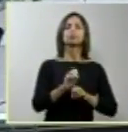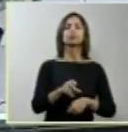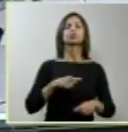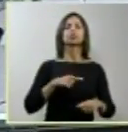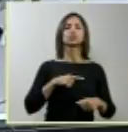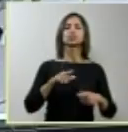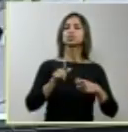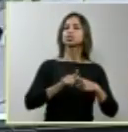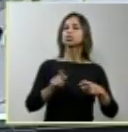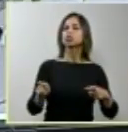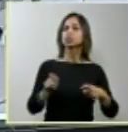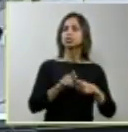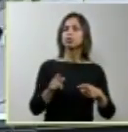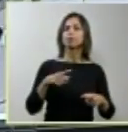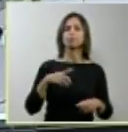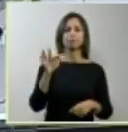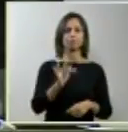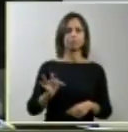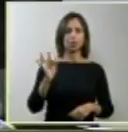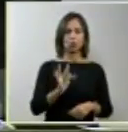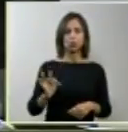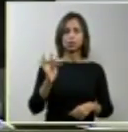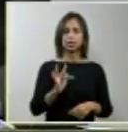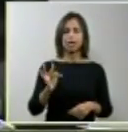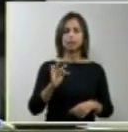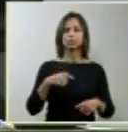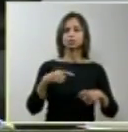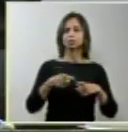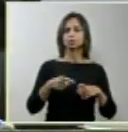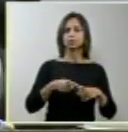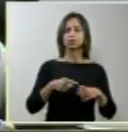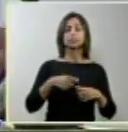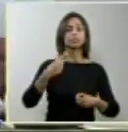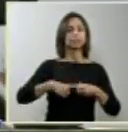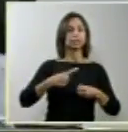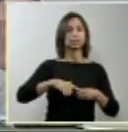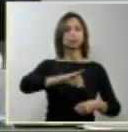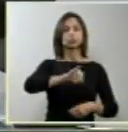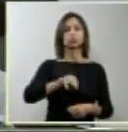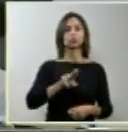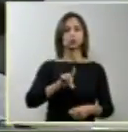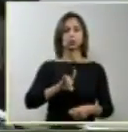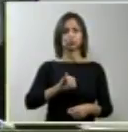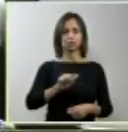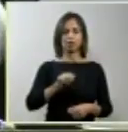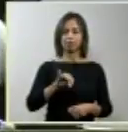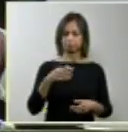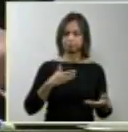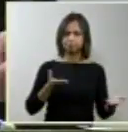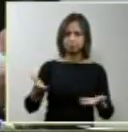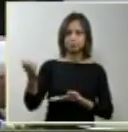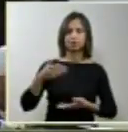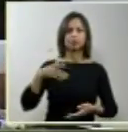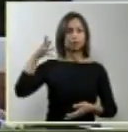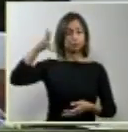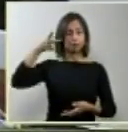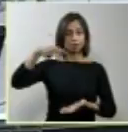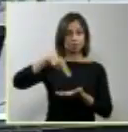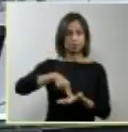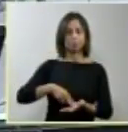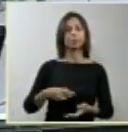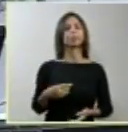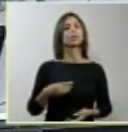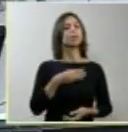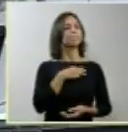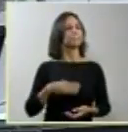de Medicina de Jundiaí. Com a palavra, sua excelência. Ministro Marco